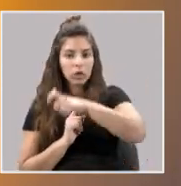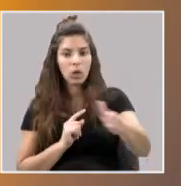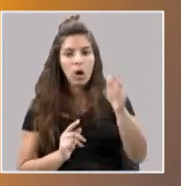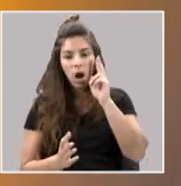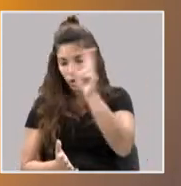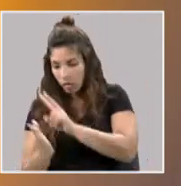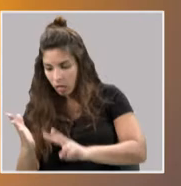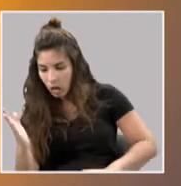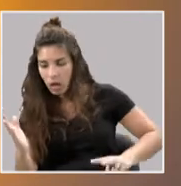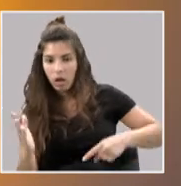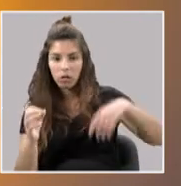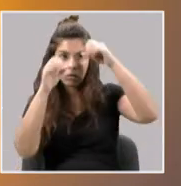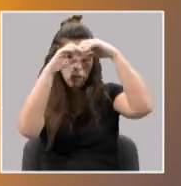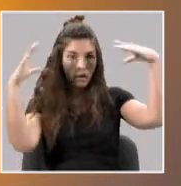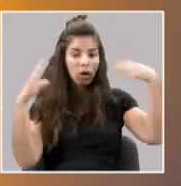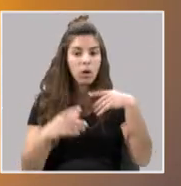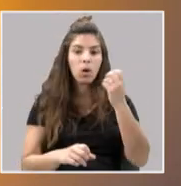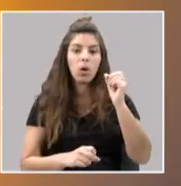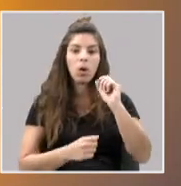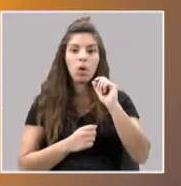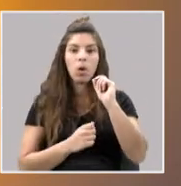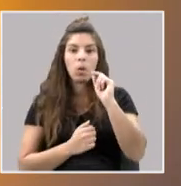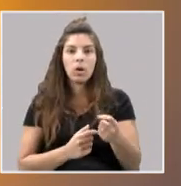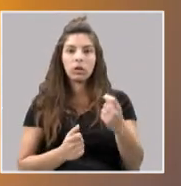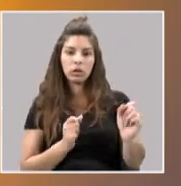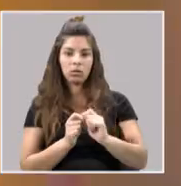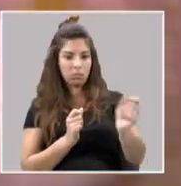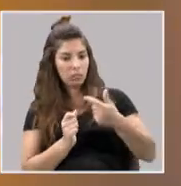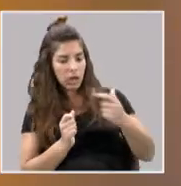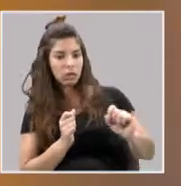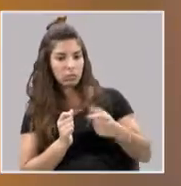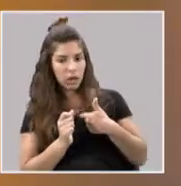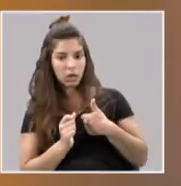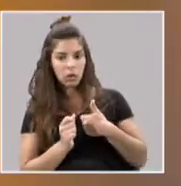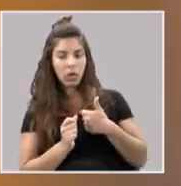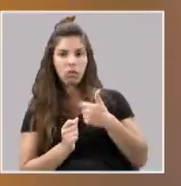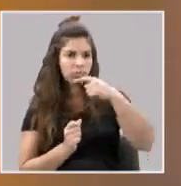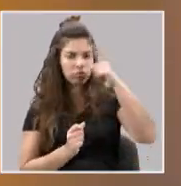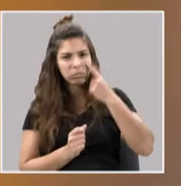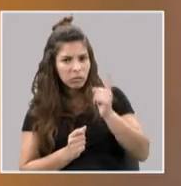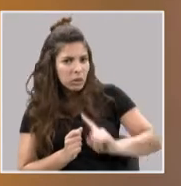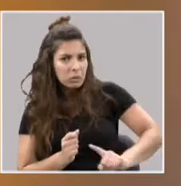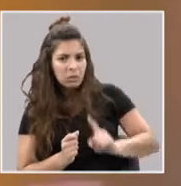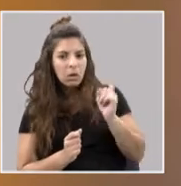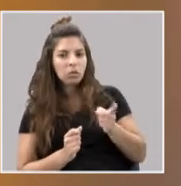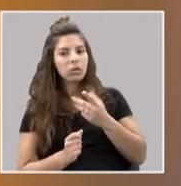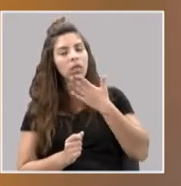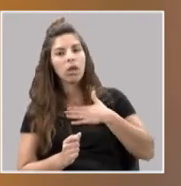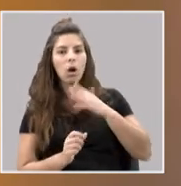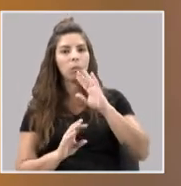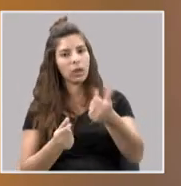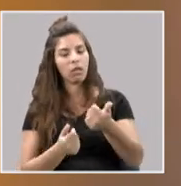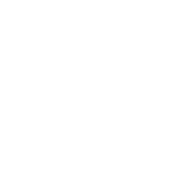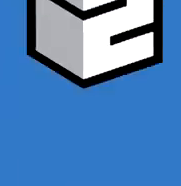leitores que eu nem sequer imagino vão ler isto. Depois comecei a receber mensagens de pessoas que eu não fazia ideia quem eram a agradecer-me por eu ter feito este trabalho. É muito